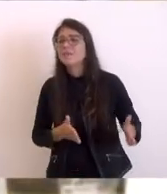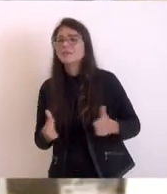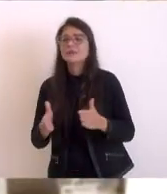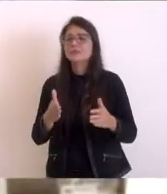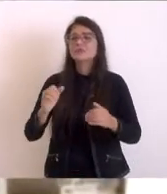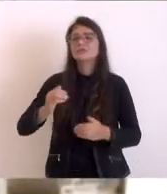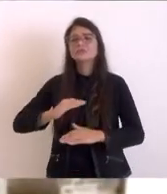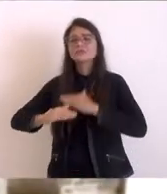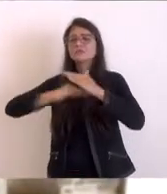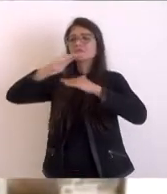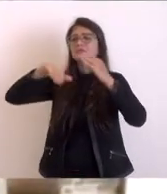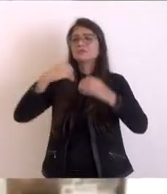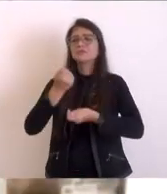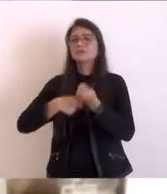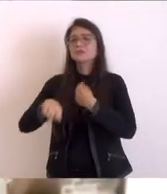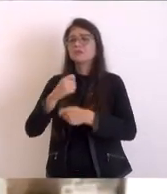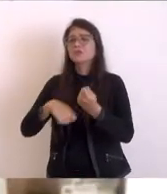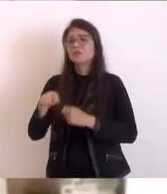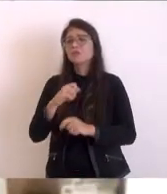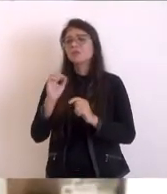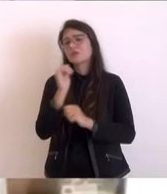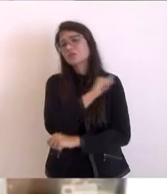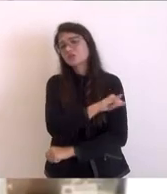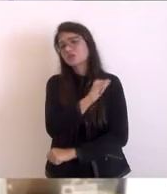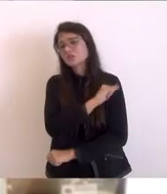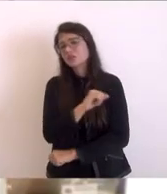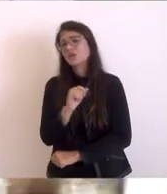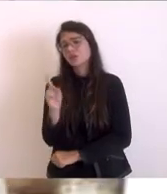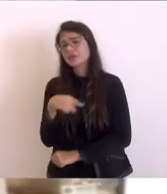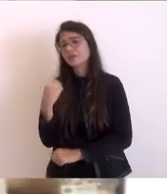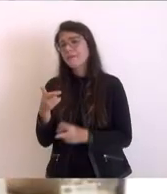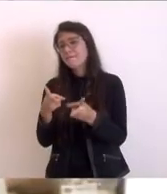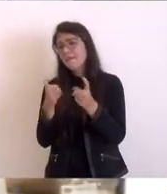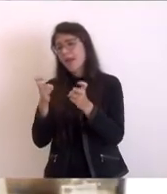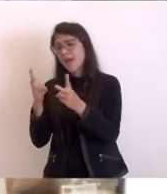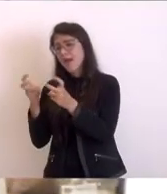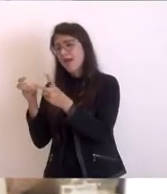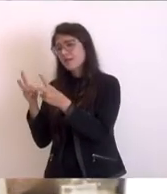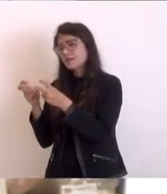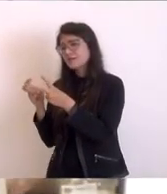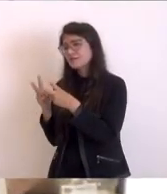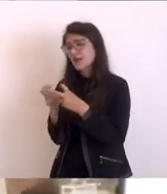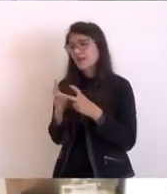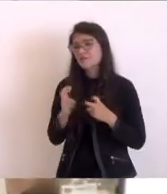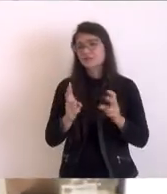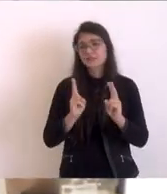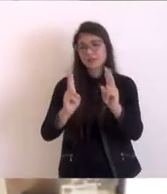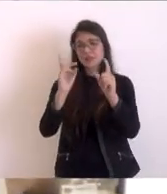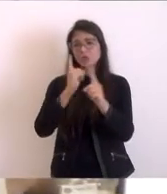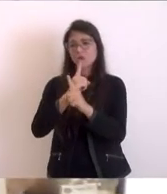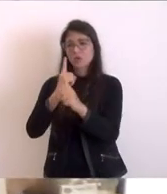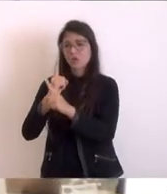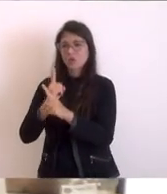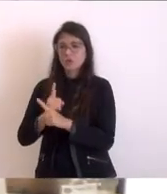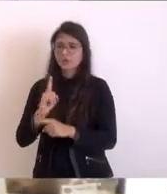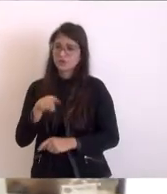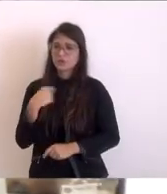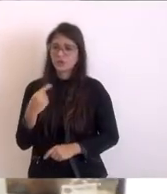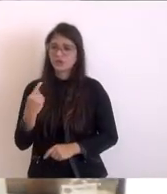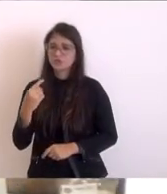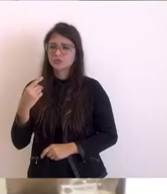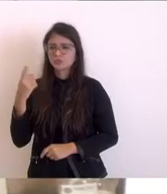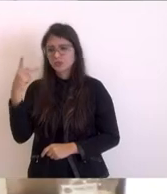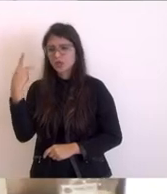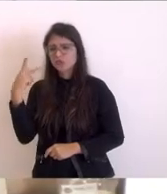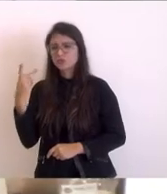desenvolvimento econômico para o Estado do Rio. Isso está muito vivo, a gente percebe isso nos nossos encontros, na nossa interação como ente público. E